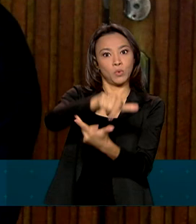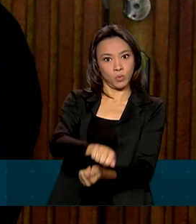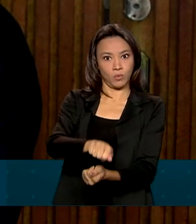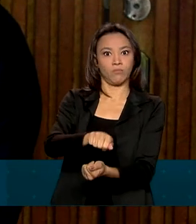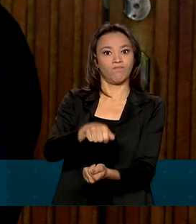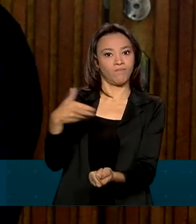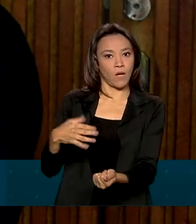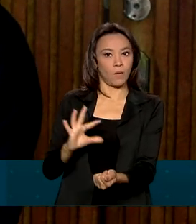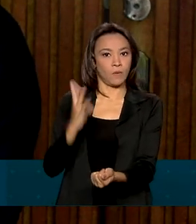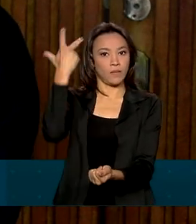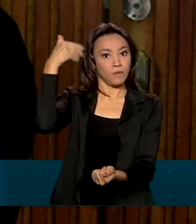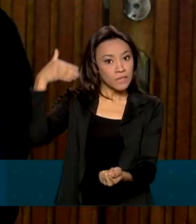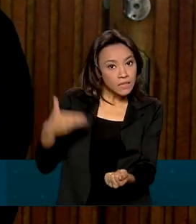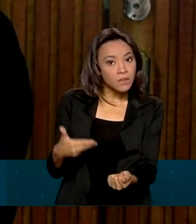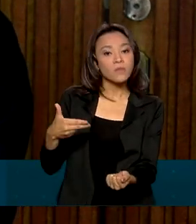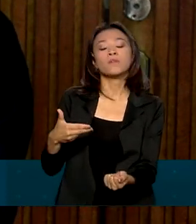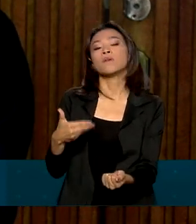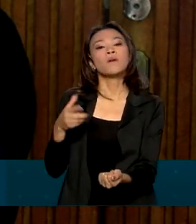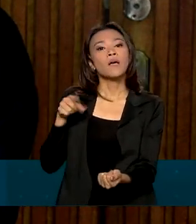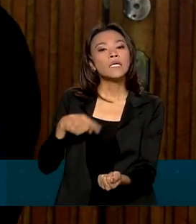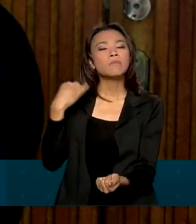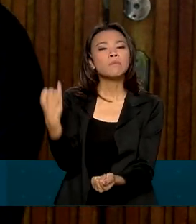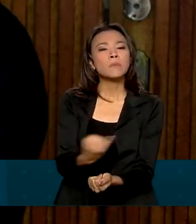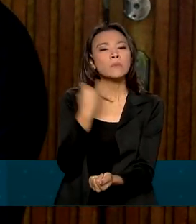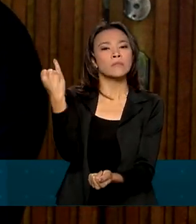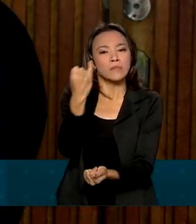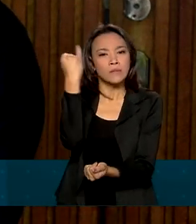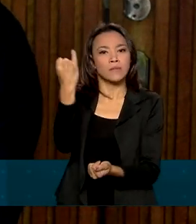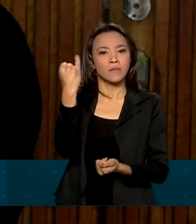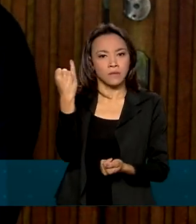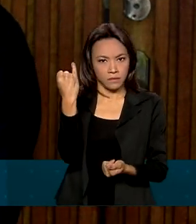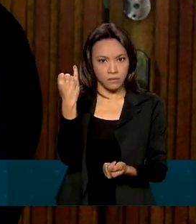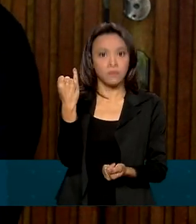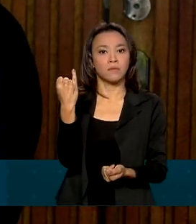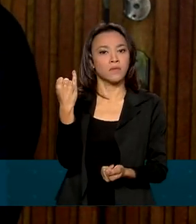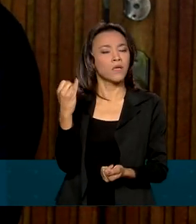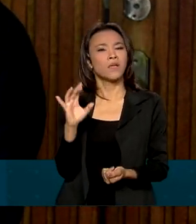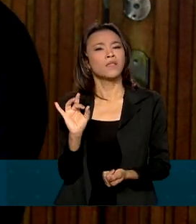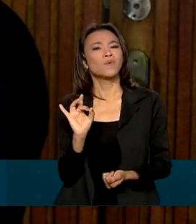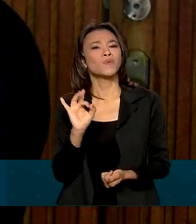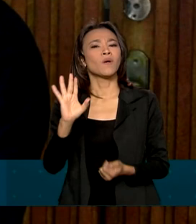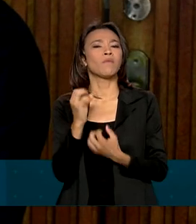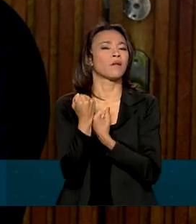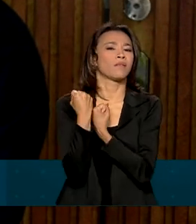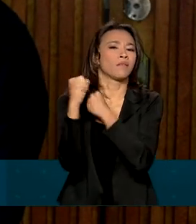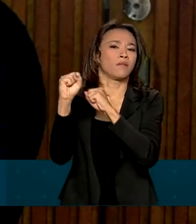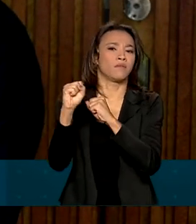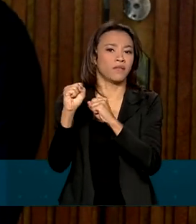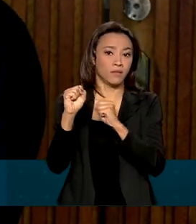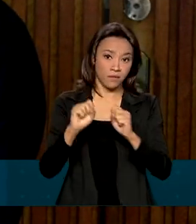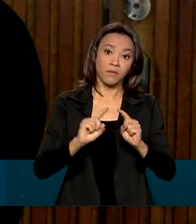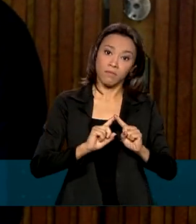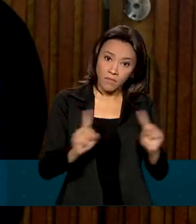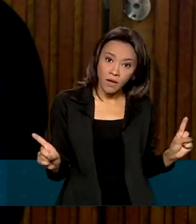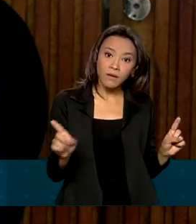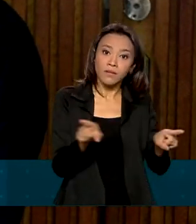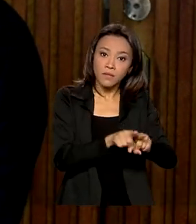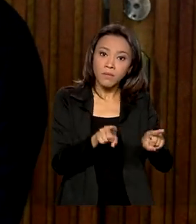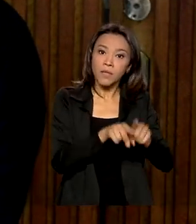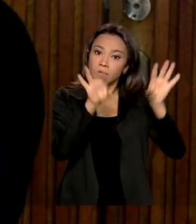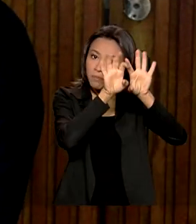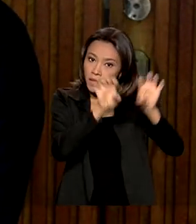Então, esse exercício, ele reverte de importância fundamental, não só para a defesa, mas, particularmente, para a